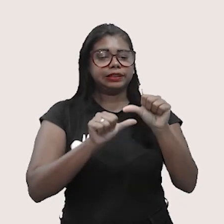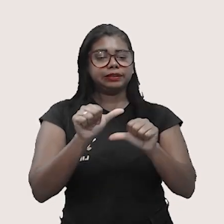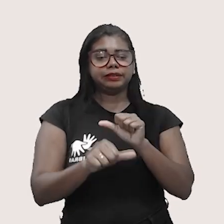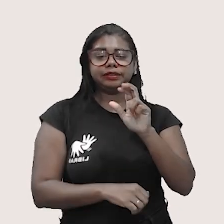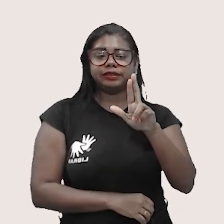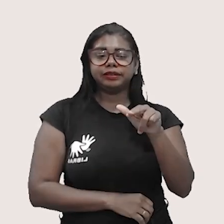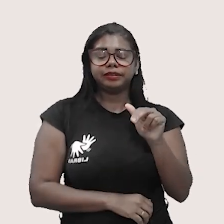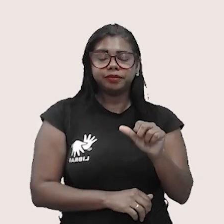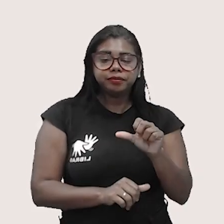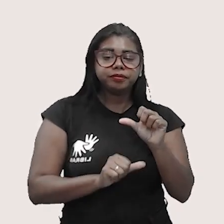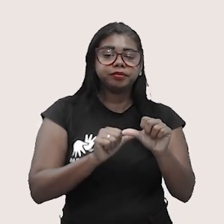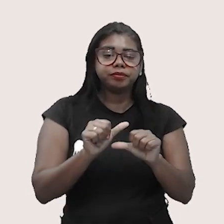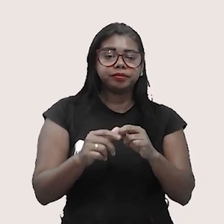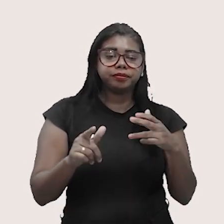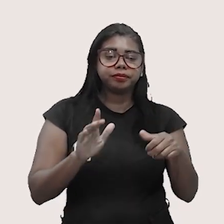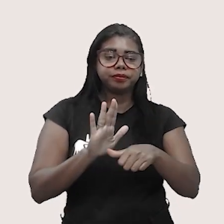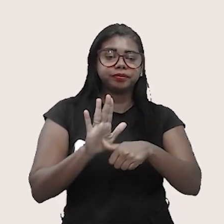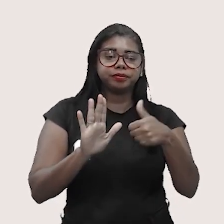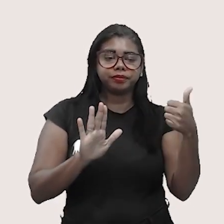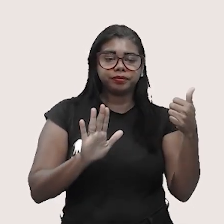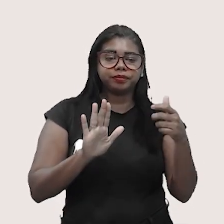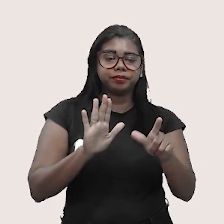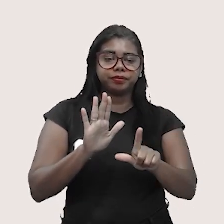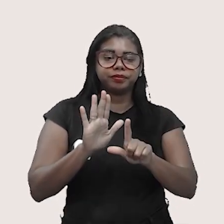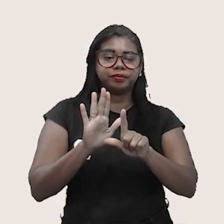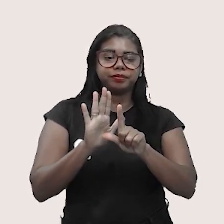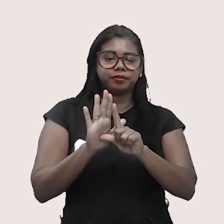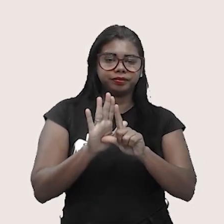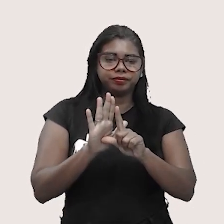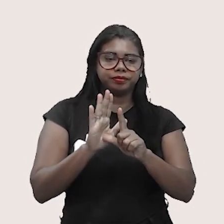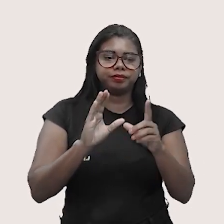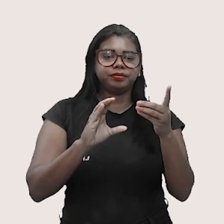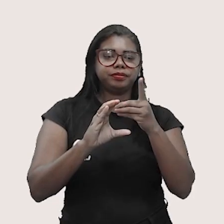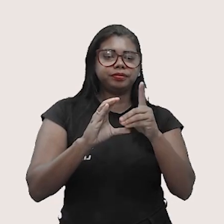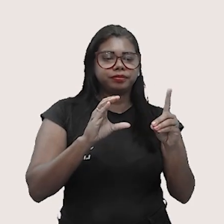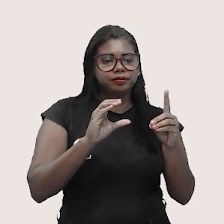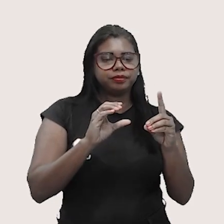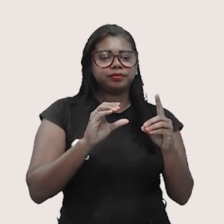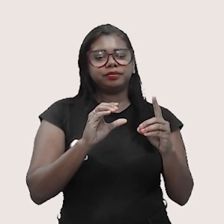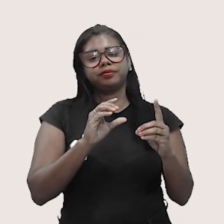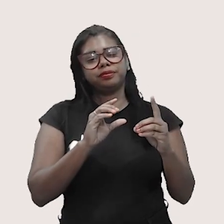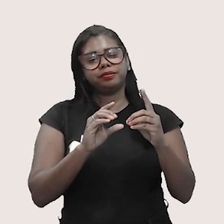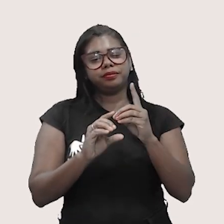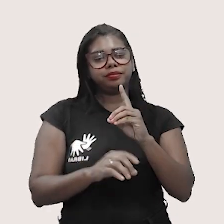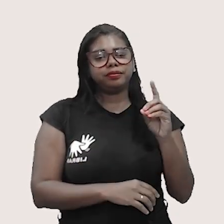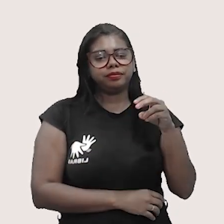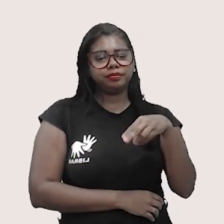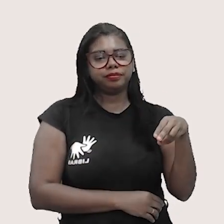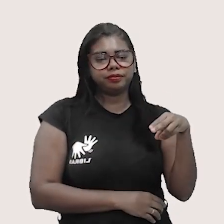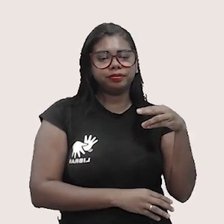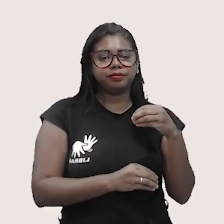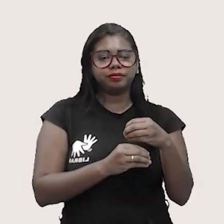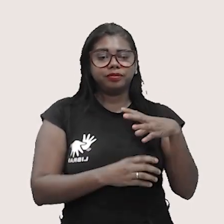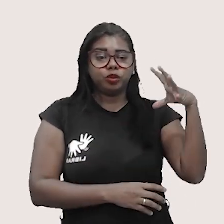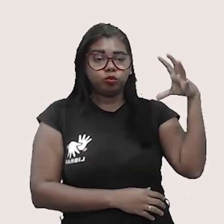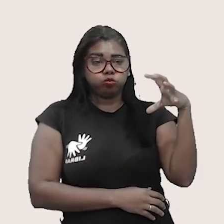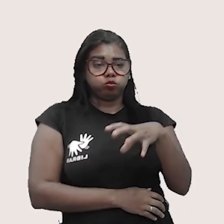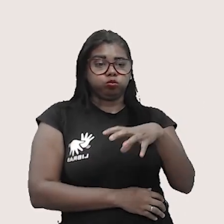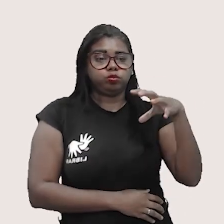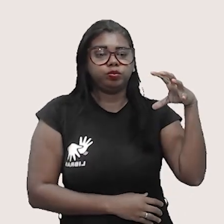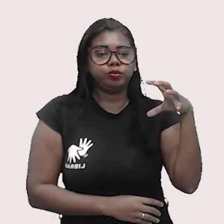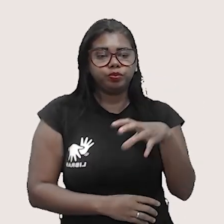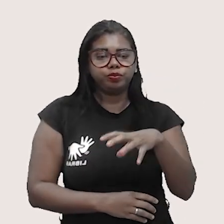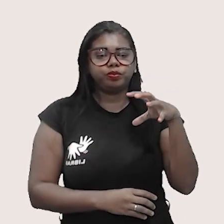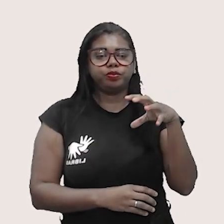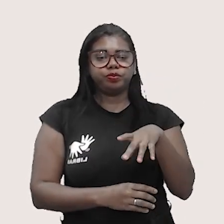diretamente a primeira lei da termodinâmica. Porque na transformação isobárica, a pressão é constante. O que vai acontecer